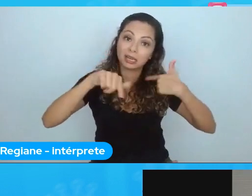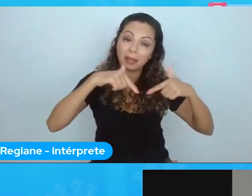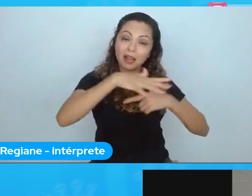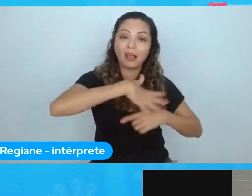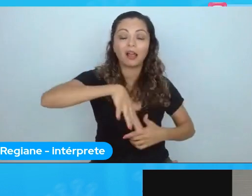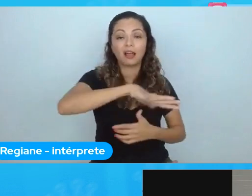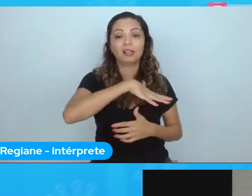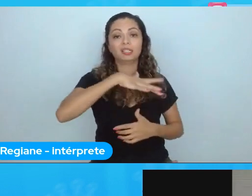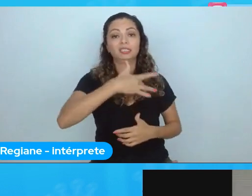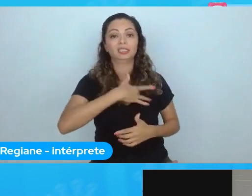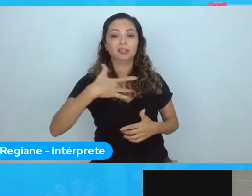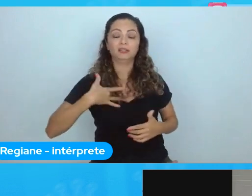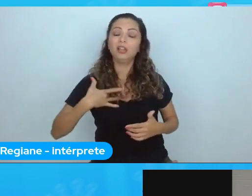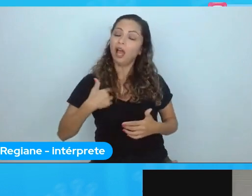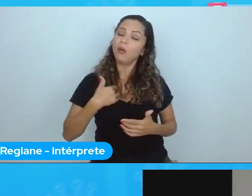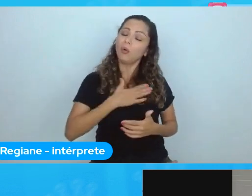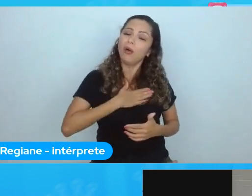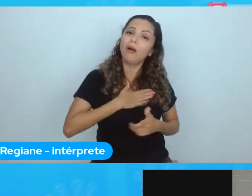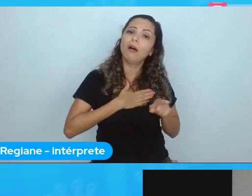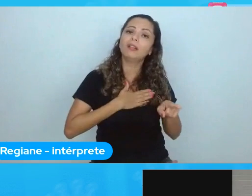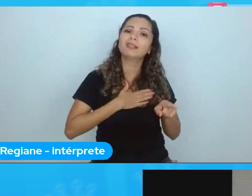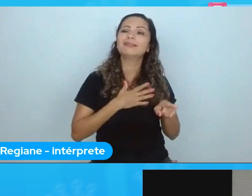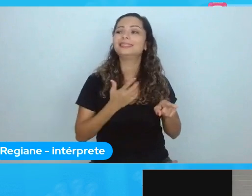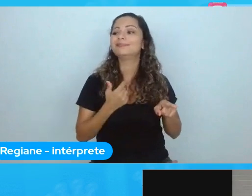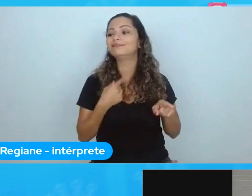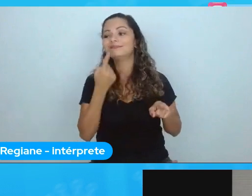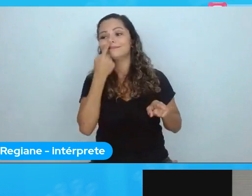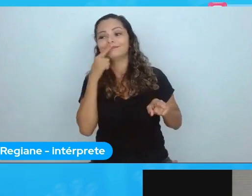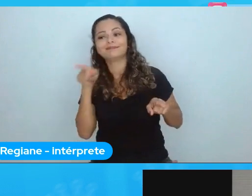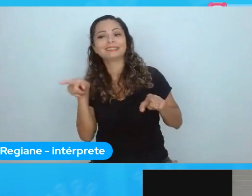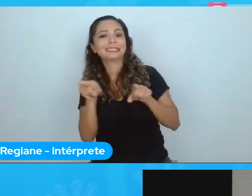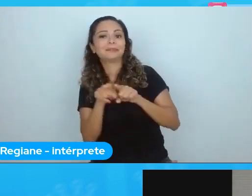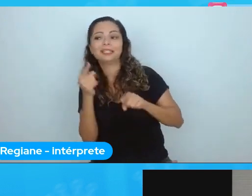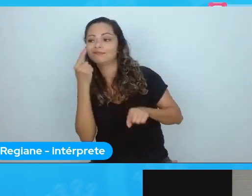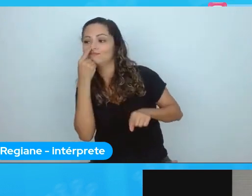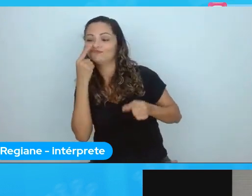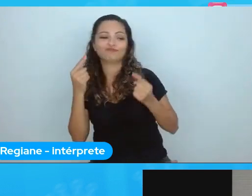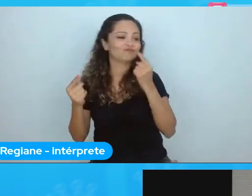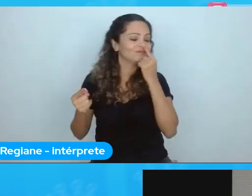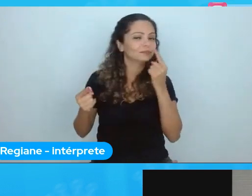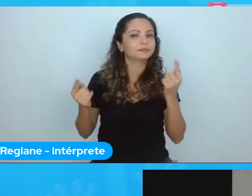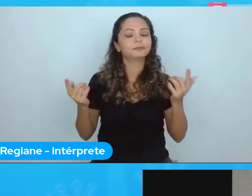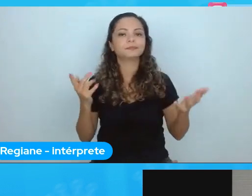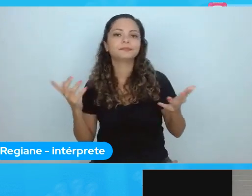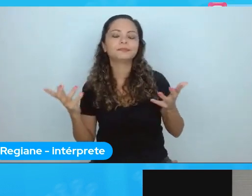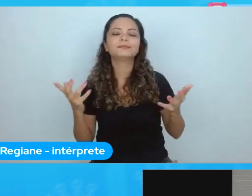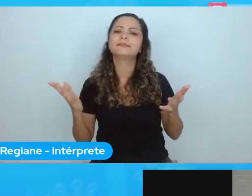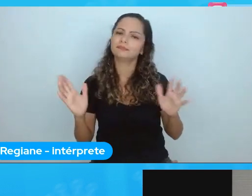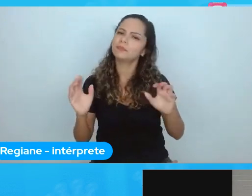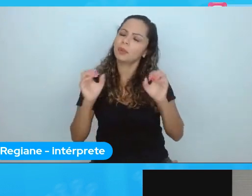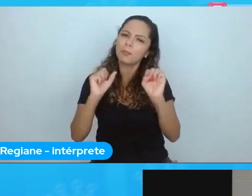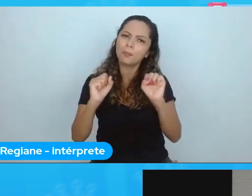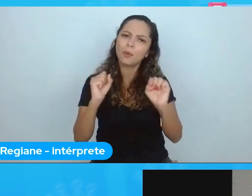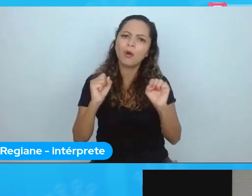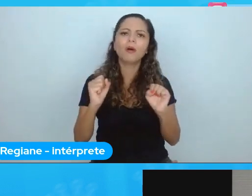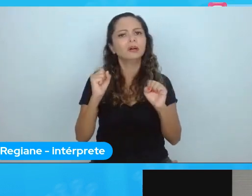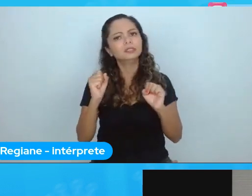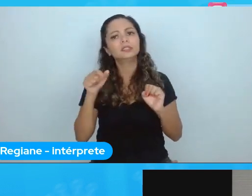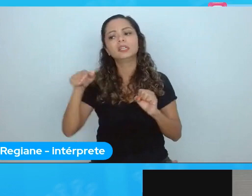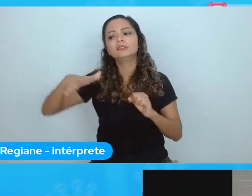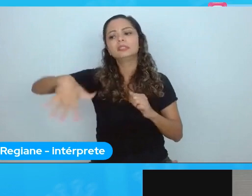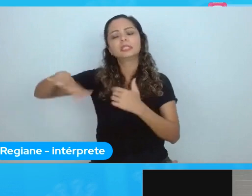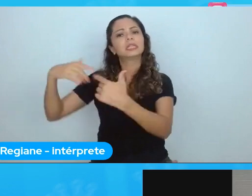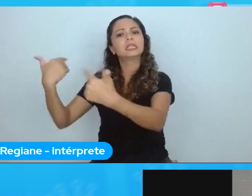isso, começa, né? Vai seguindo os perfis ali de pessoas que estão na área de ciência de